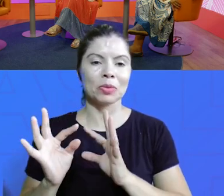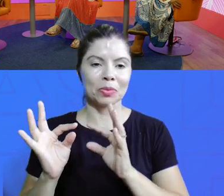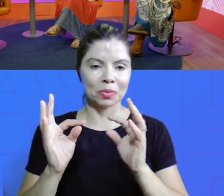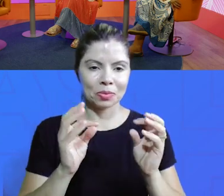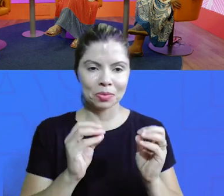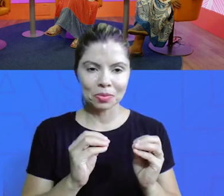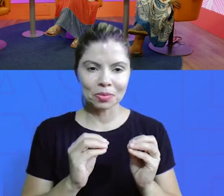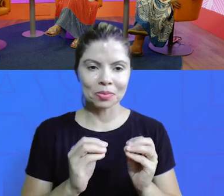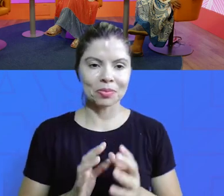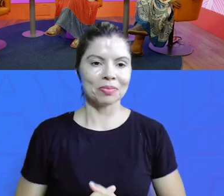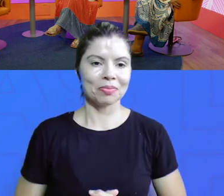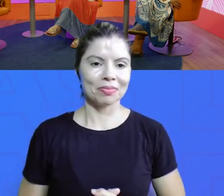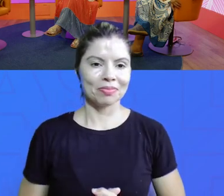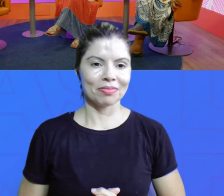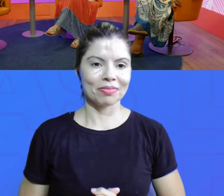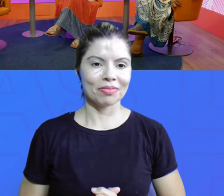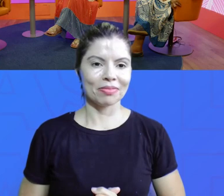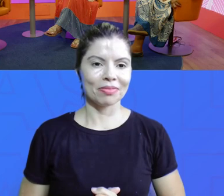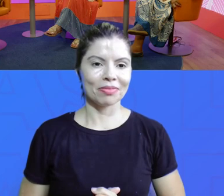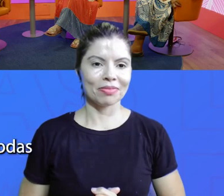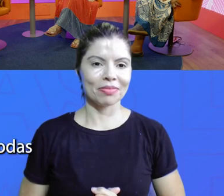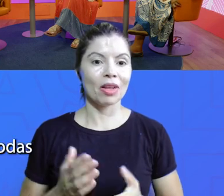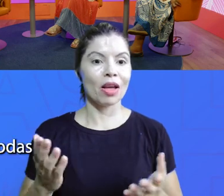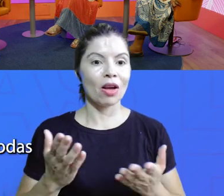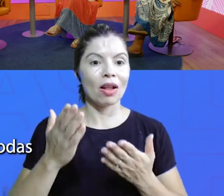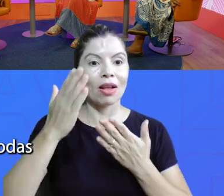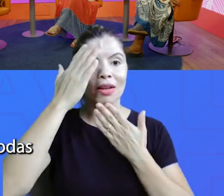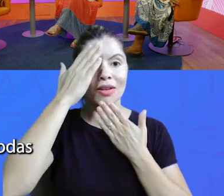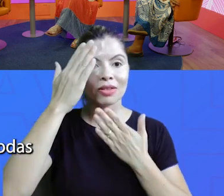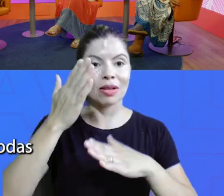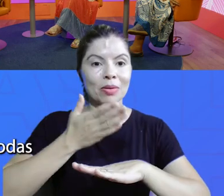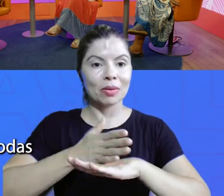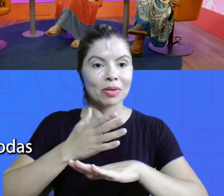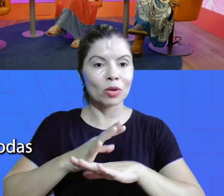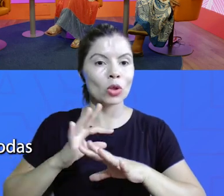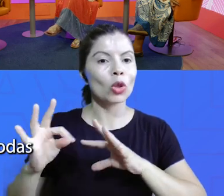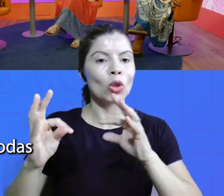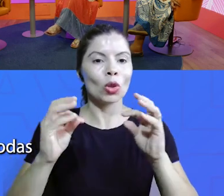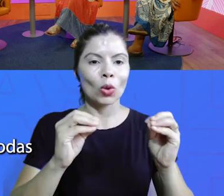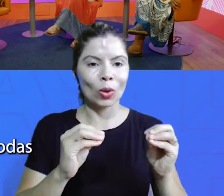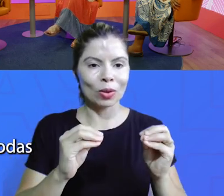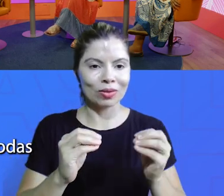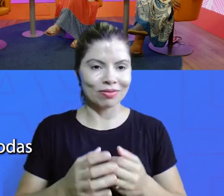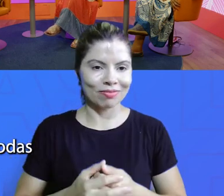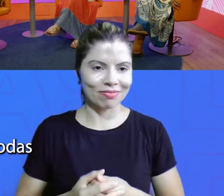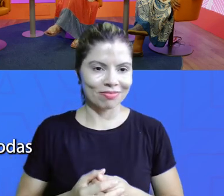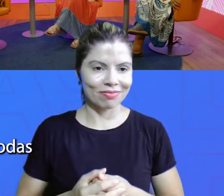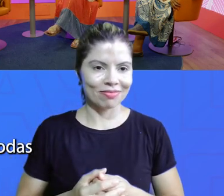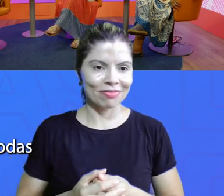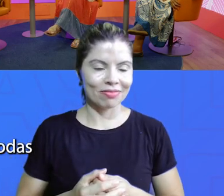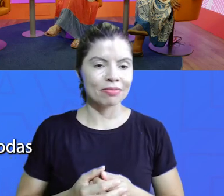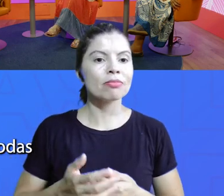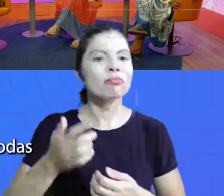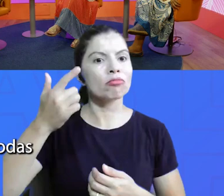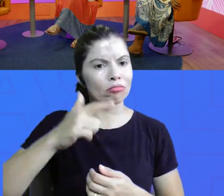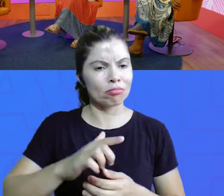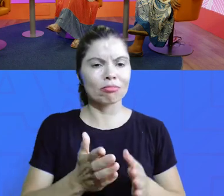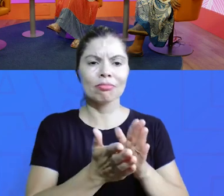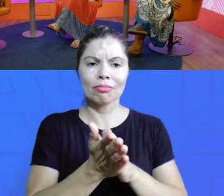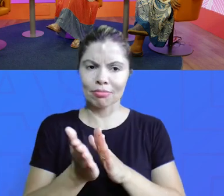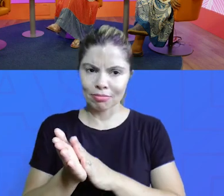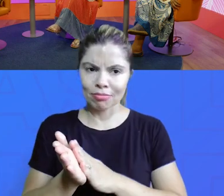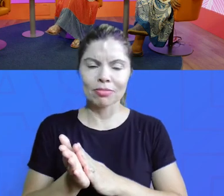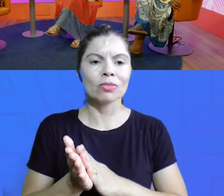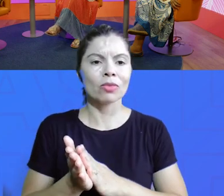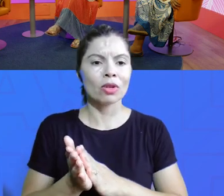Parabéns a todas. Agora, agradecemos a participação de todas e todos nessa cerimônia. E